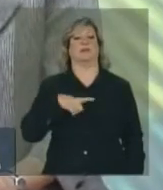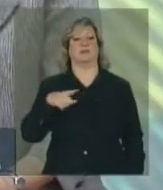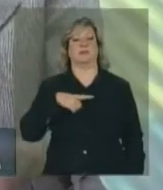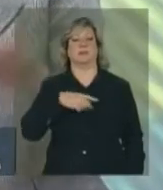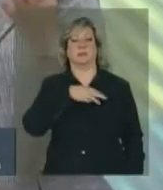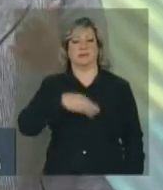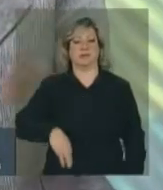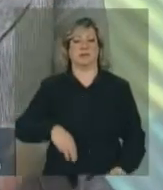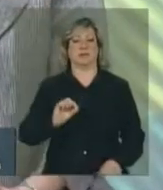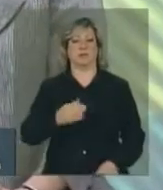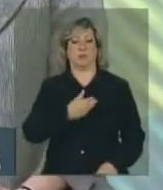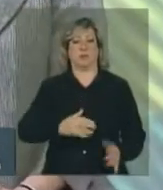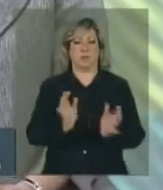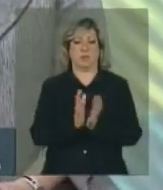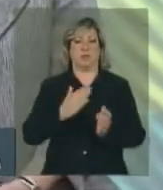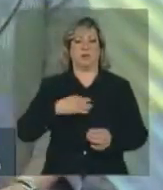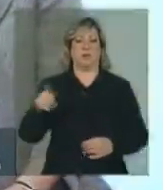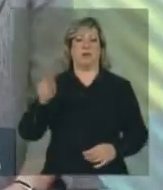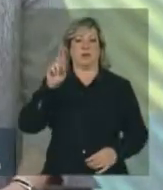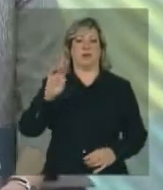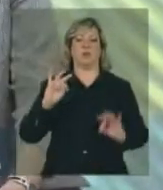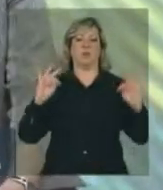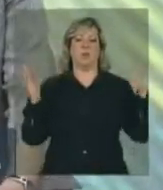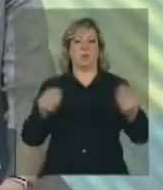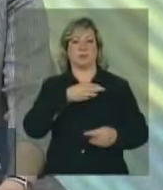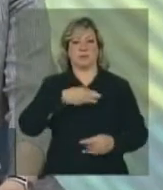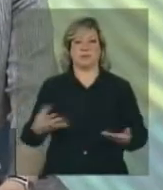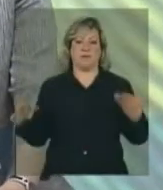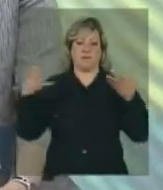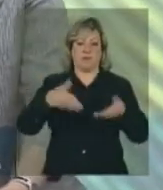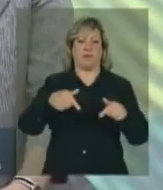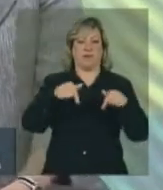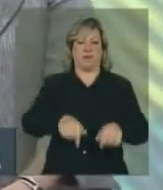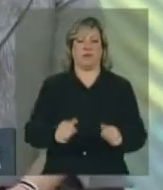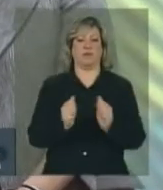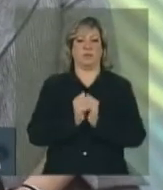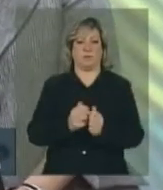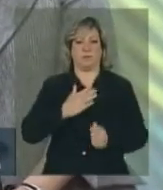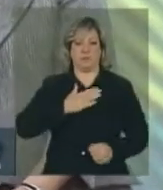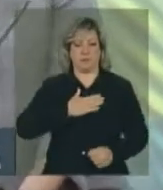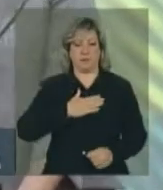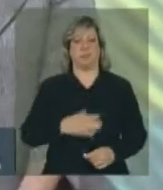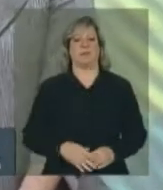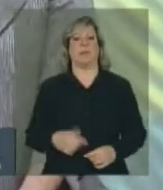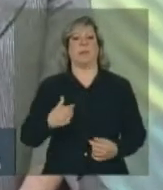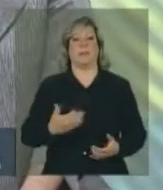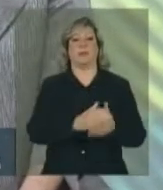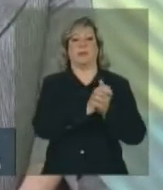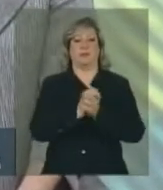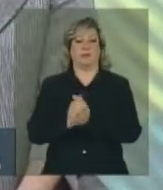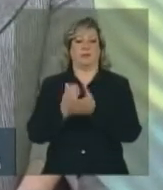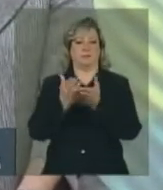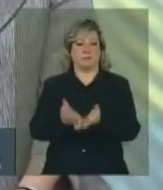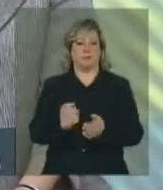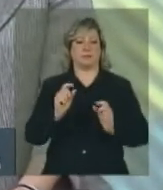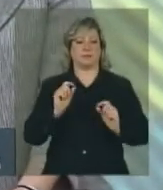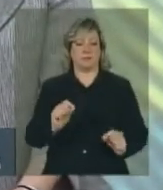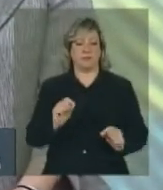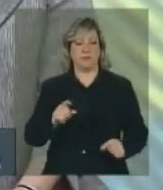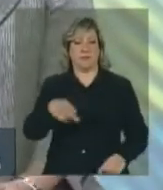todos os ministros que vieram nessa viagem me acompanhando. Queria cumprimentar o senhor Rizanur Meral,